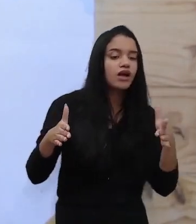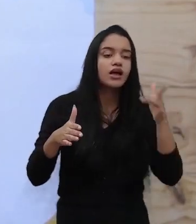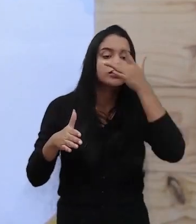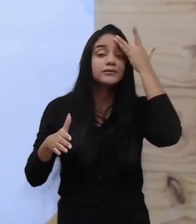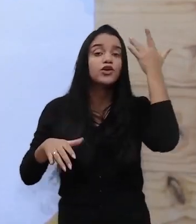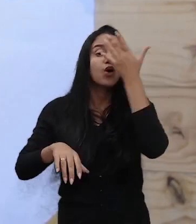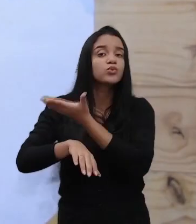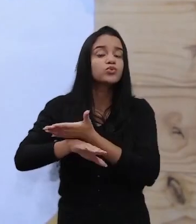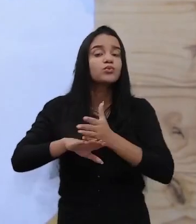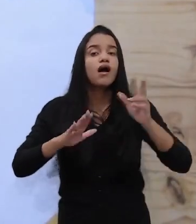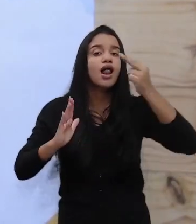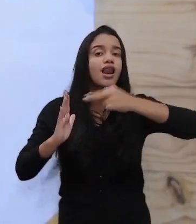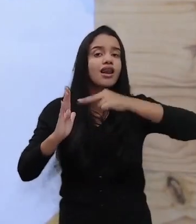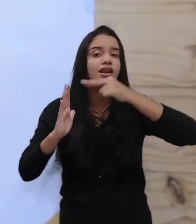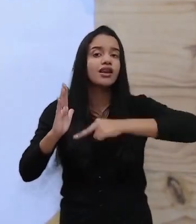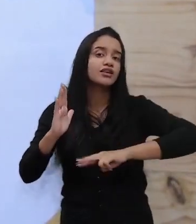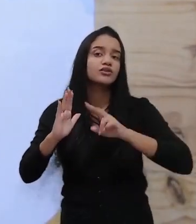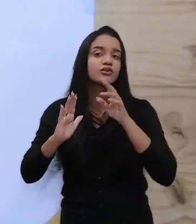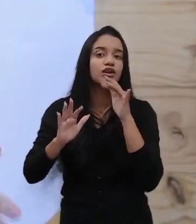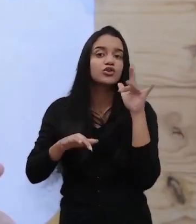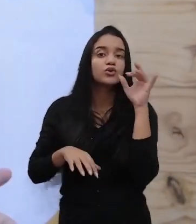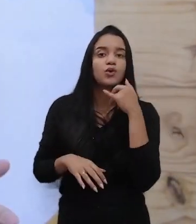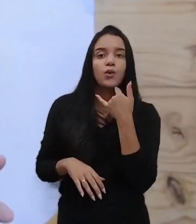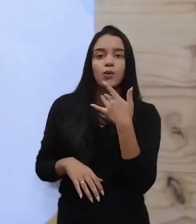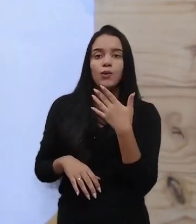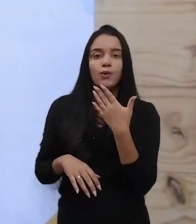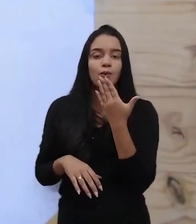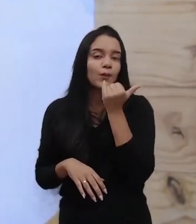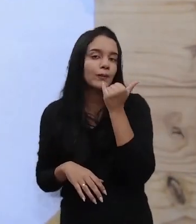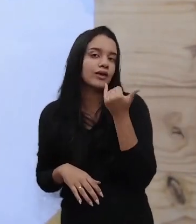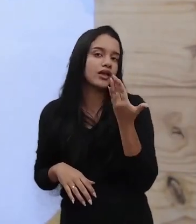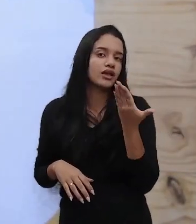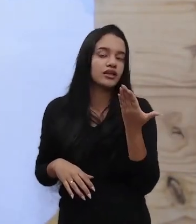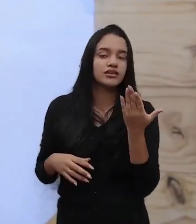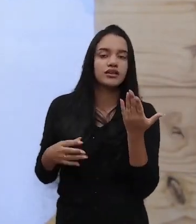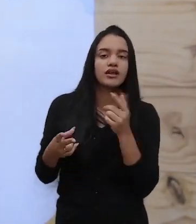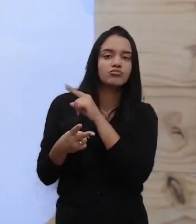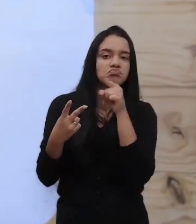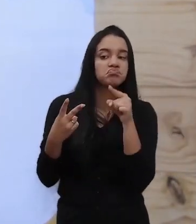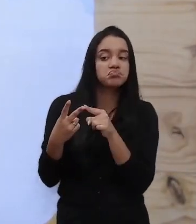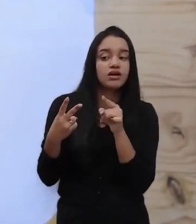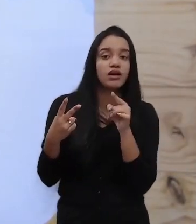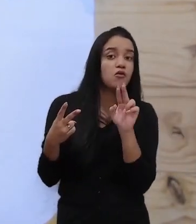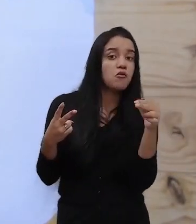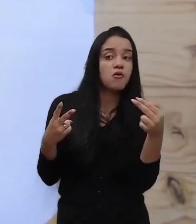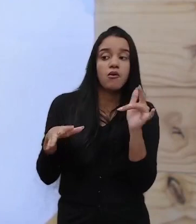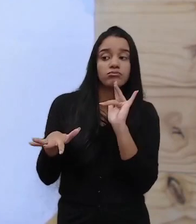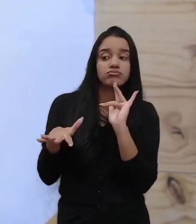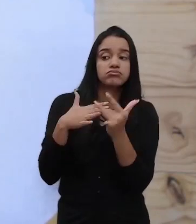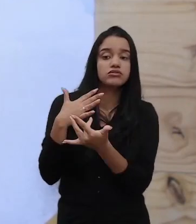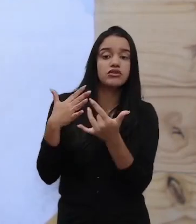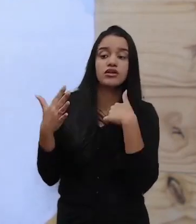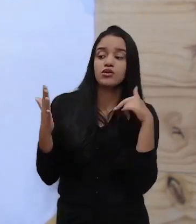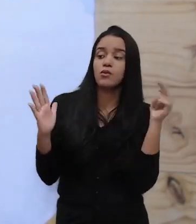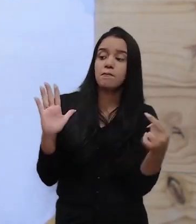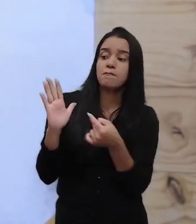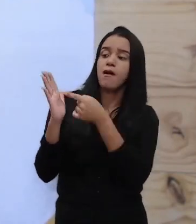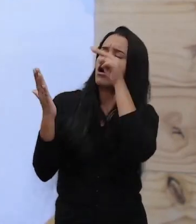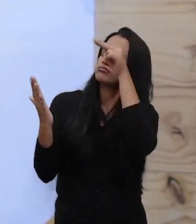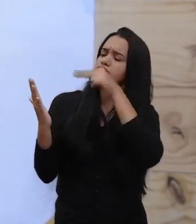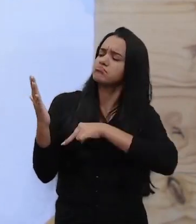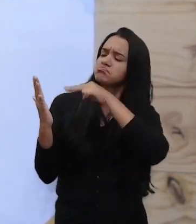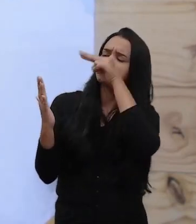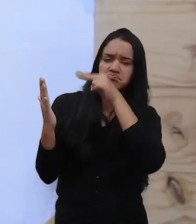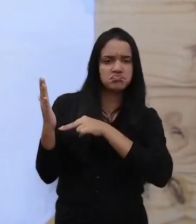acostumadas à leitura de fast food, como das redes sociais, em que você, com um clique, você já leu aquela